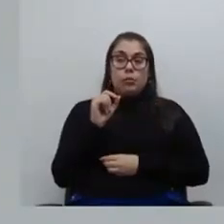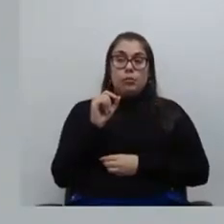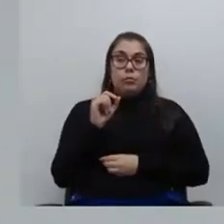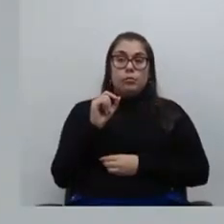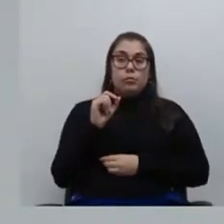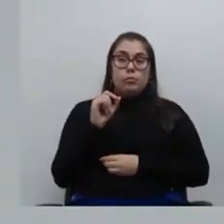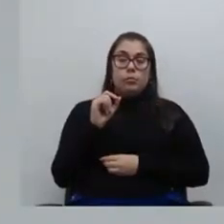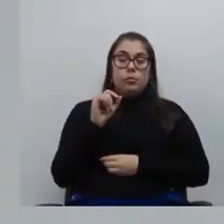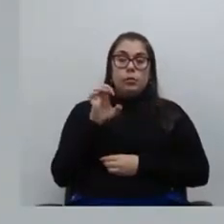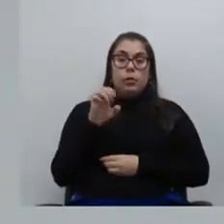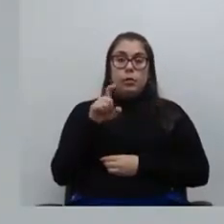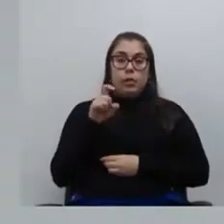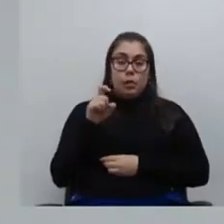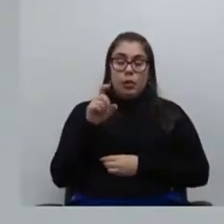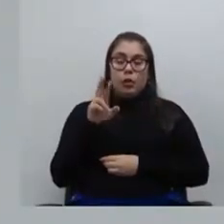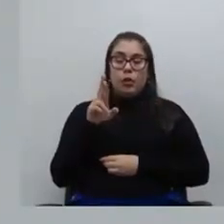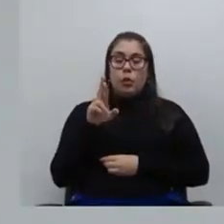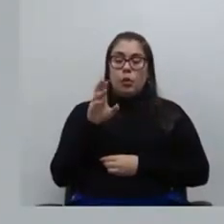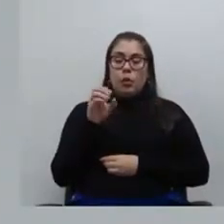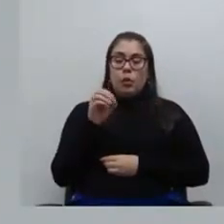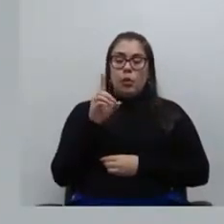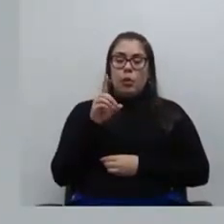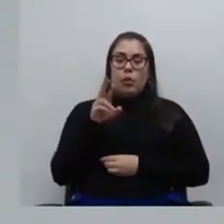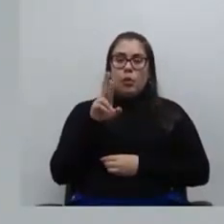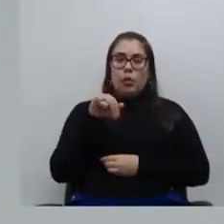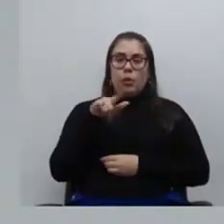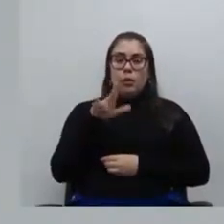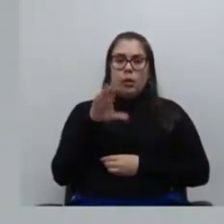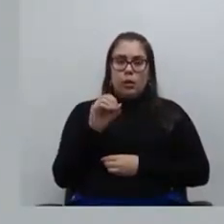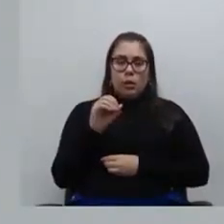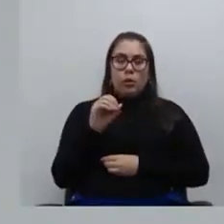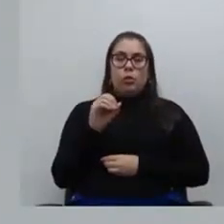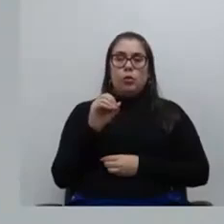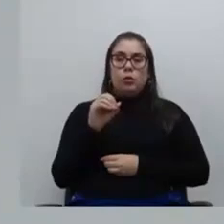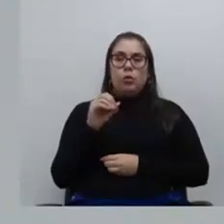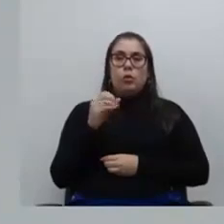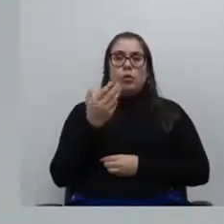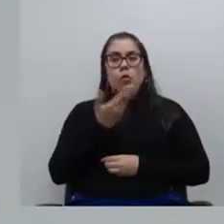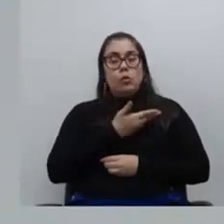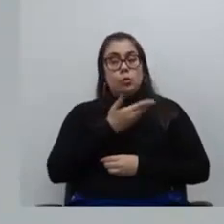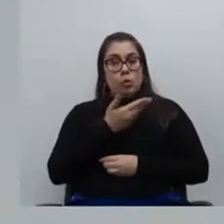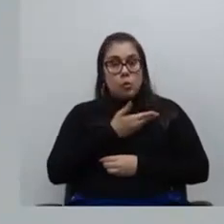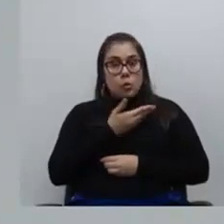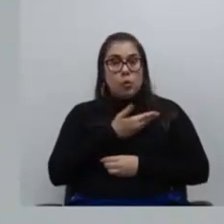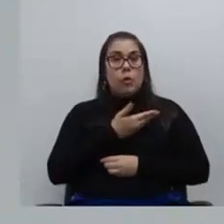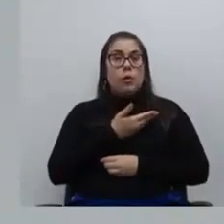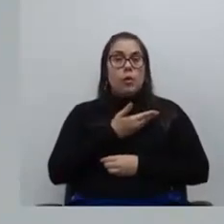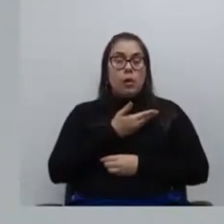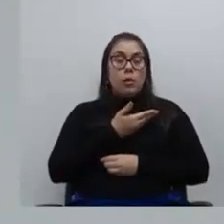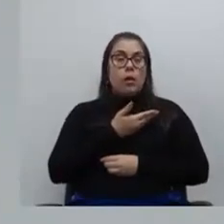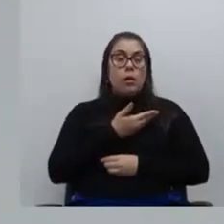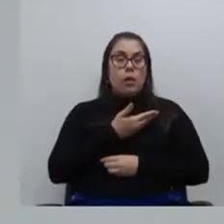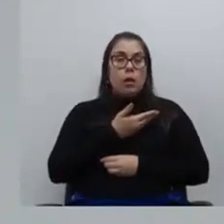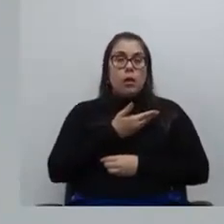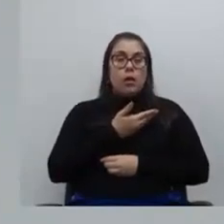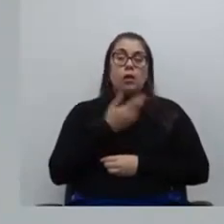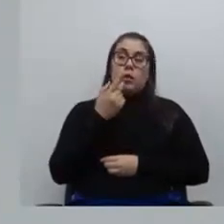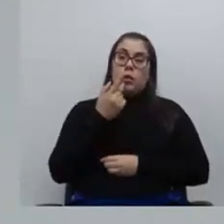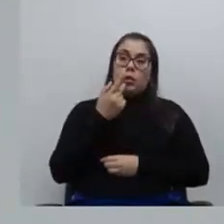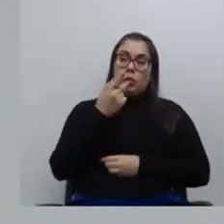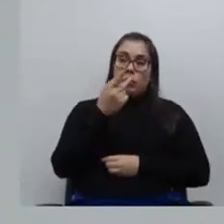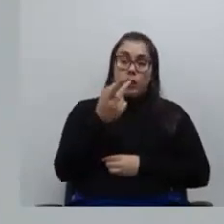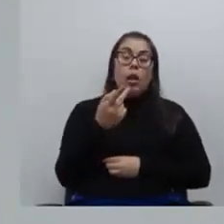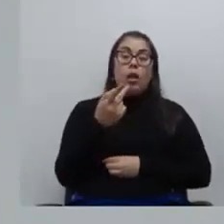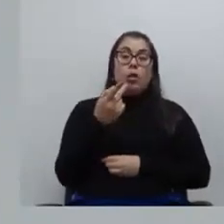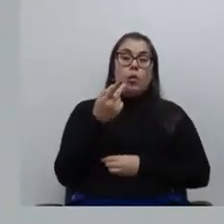ex-conselheiro Rodrigo Grupo sobre a questão das diárias, confesso que estou lendo os procedimentos, não tive tempo de ler, estou dando uma revolutiva a ele porque ele falou aqui, em